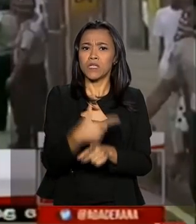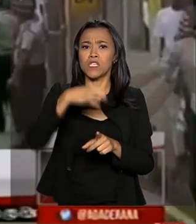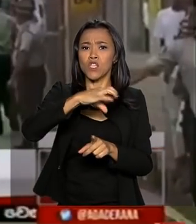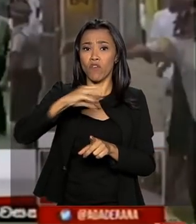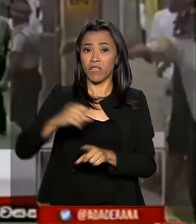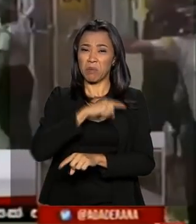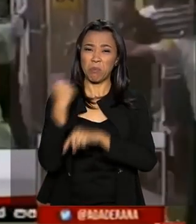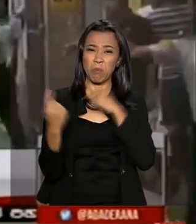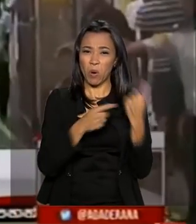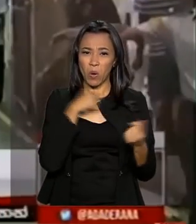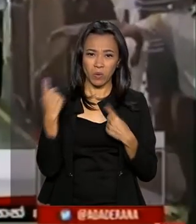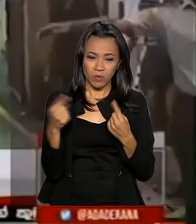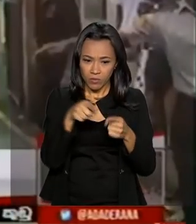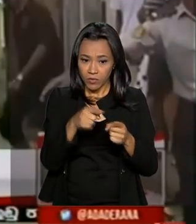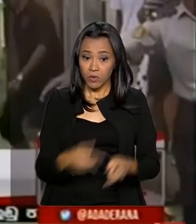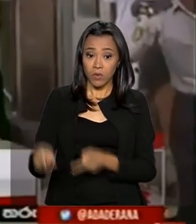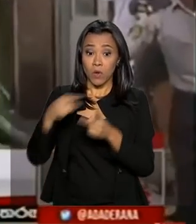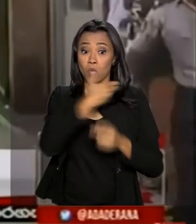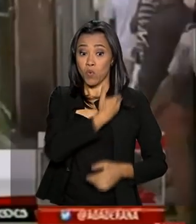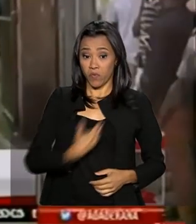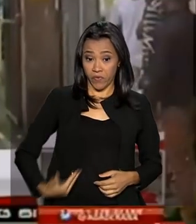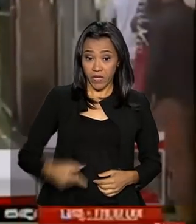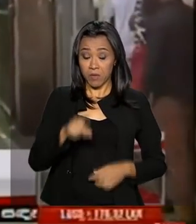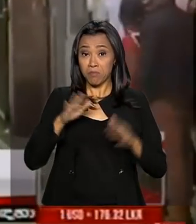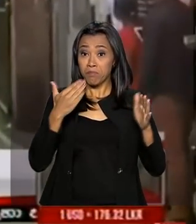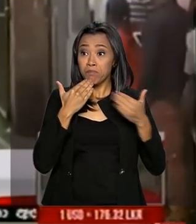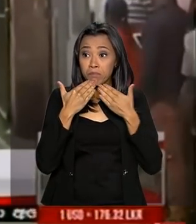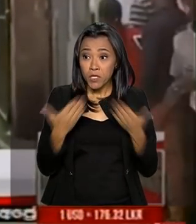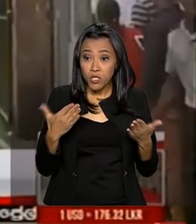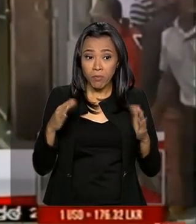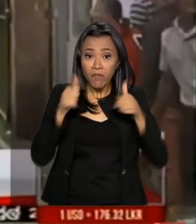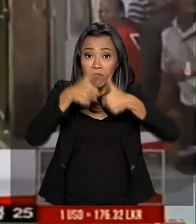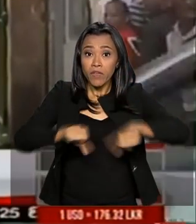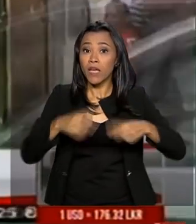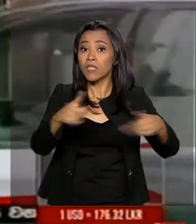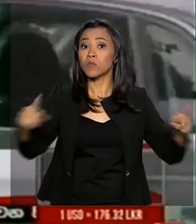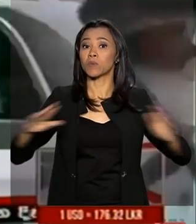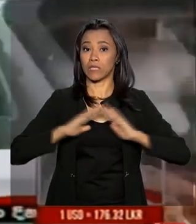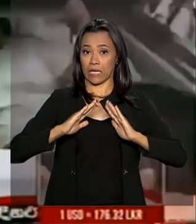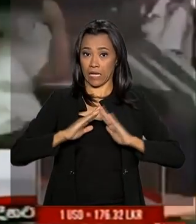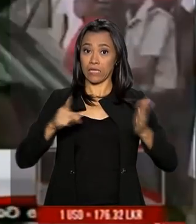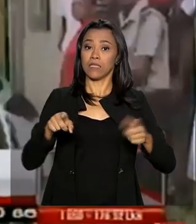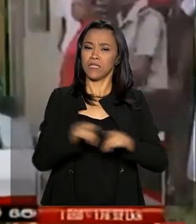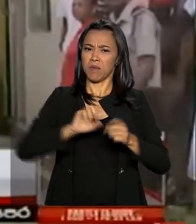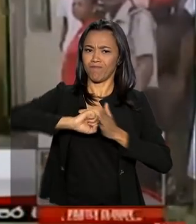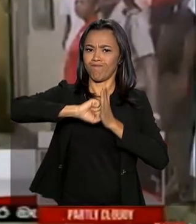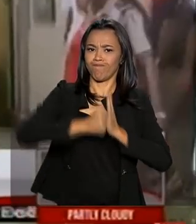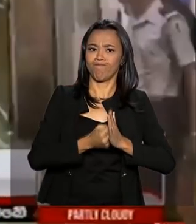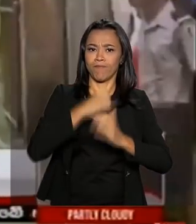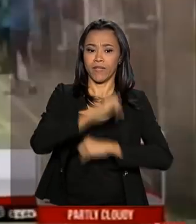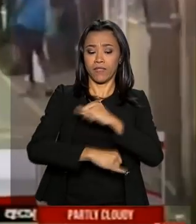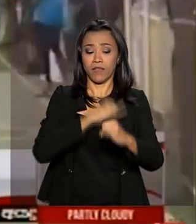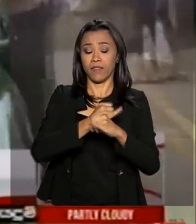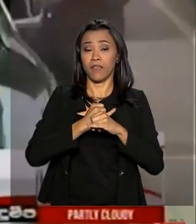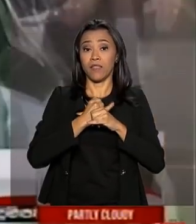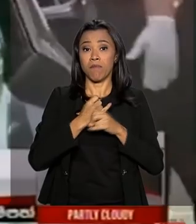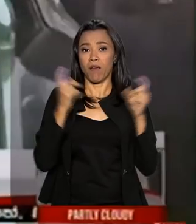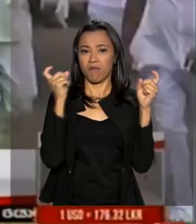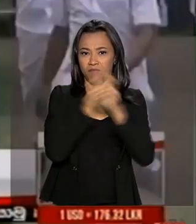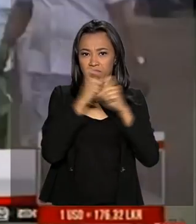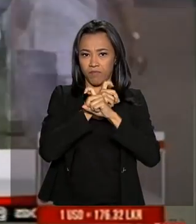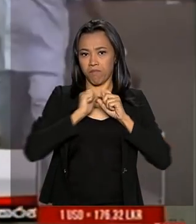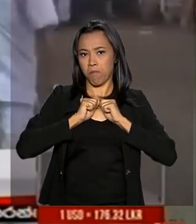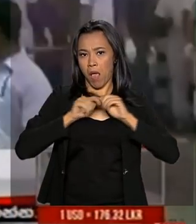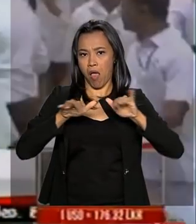500 feridos. O governo decretou o toque de recolher por tempo indeterminado e bloqueou a internet para evitar notícias falsas.